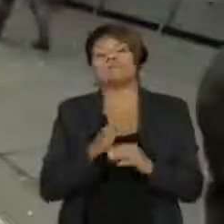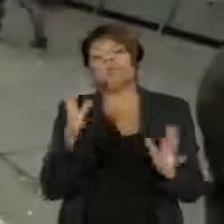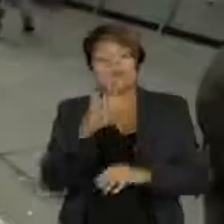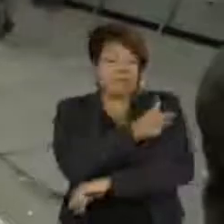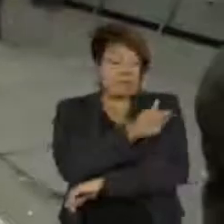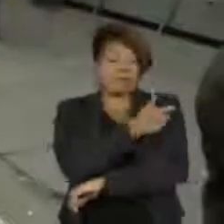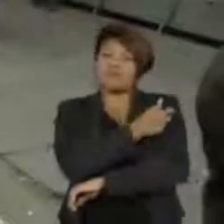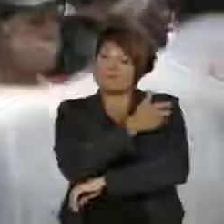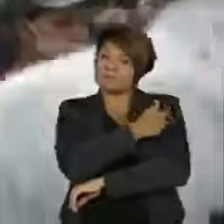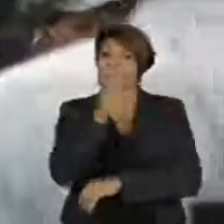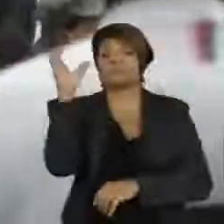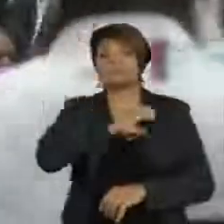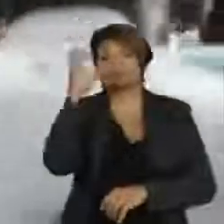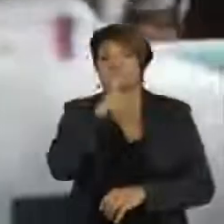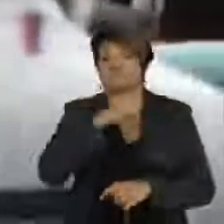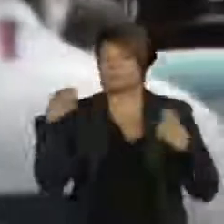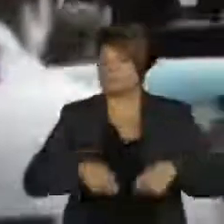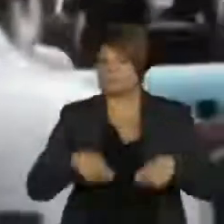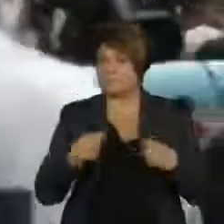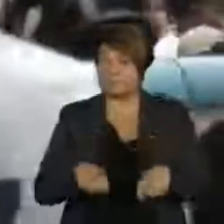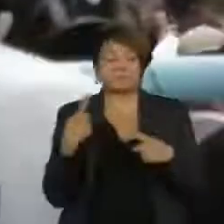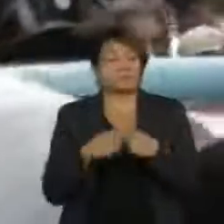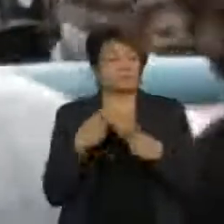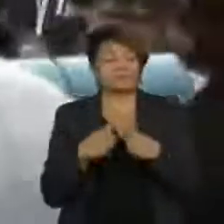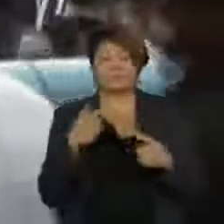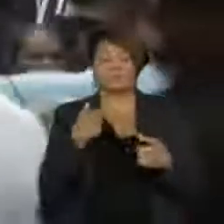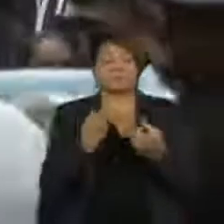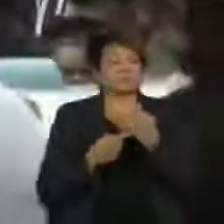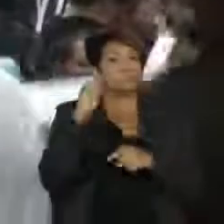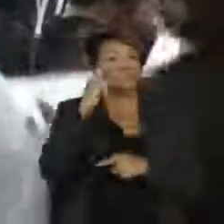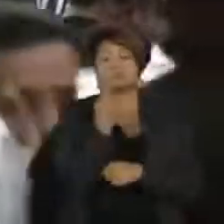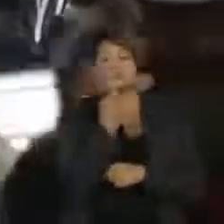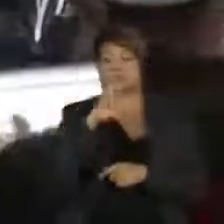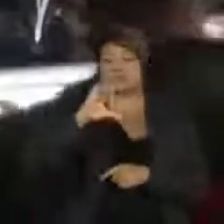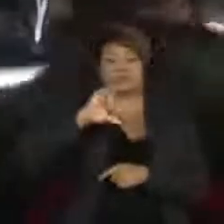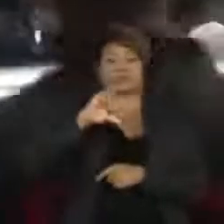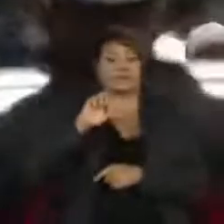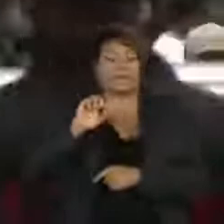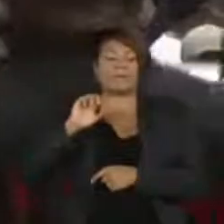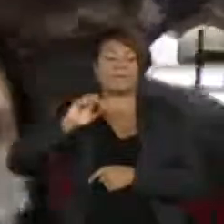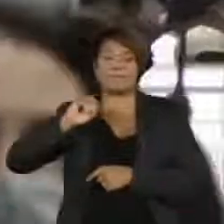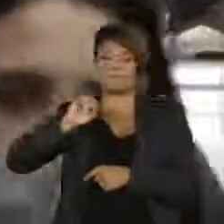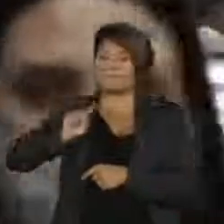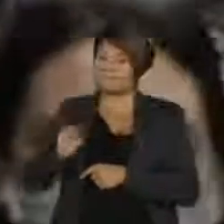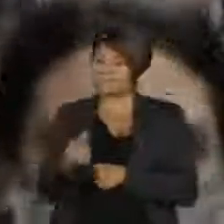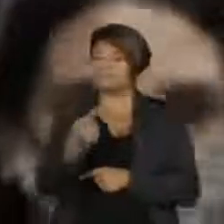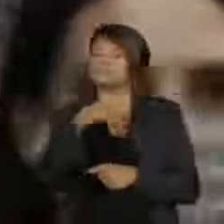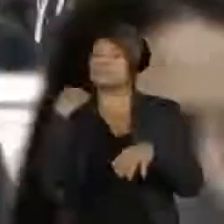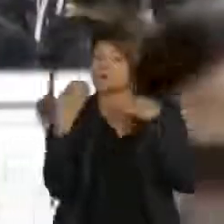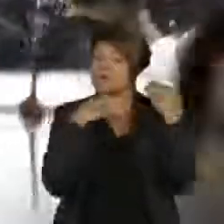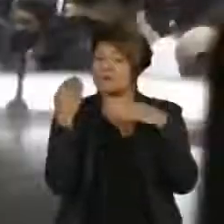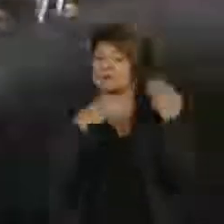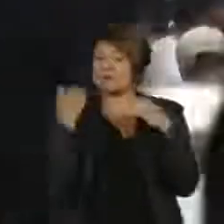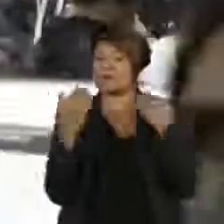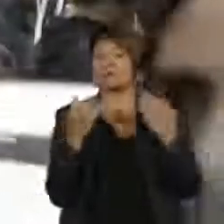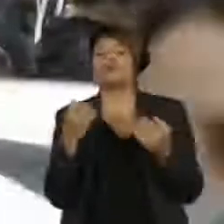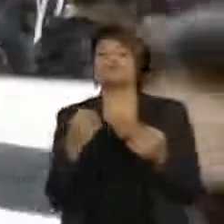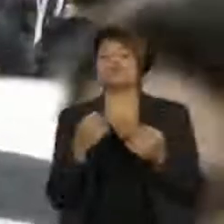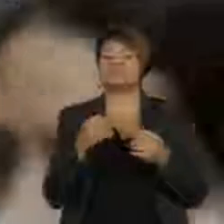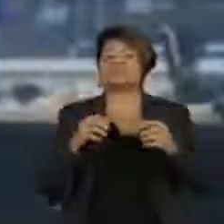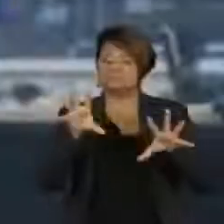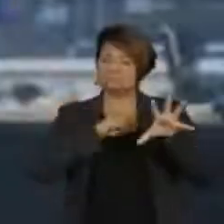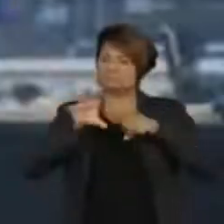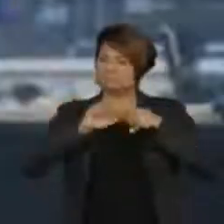vez mais urgente, já que o Brasil superou 190 mil mortes causadas pela Covid-19. heads